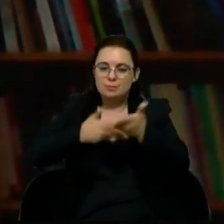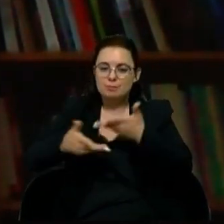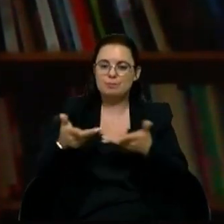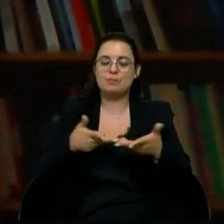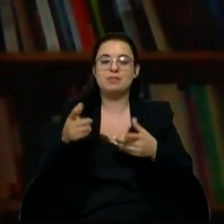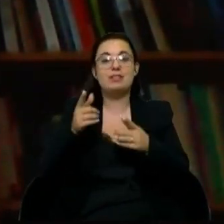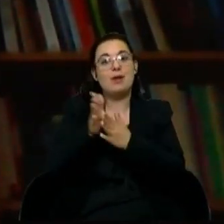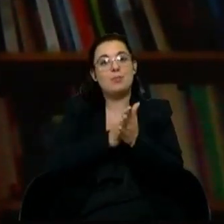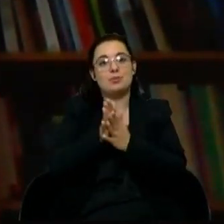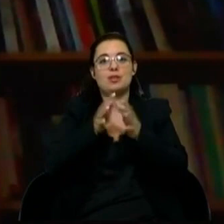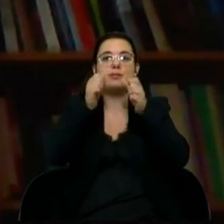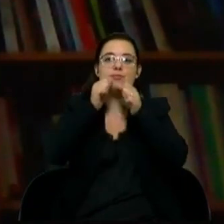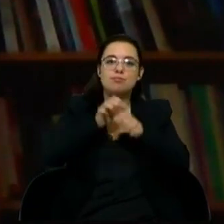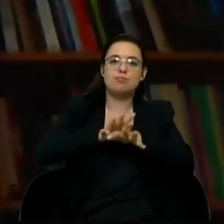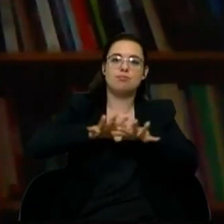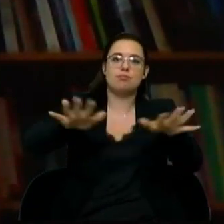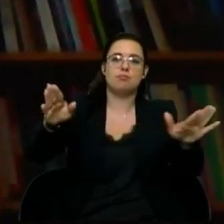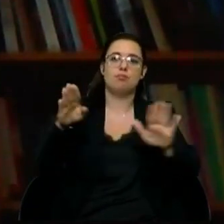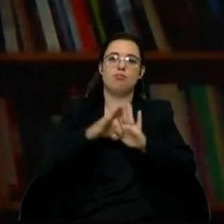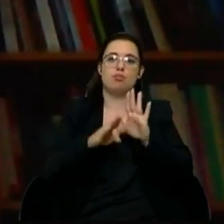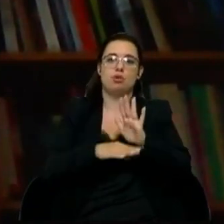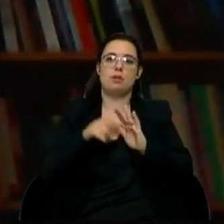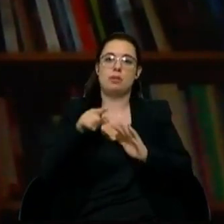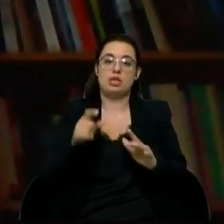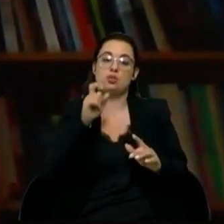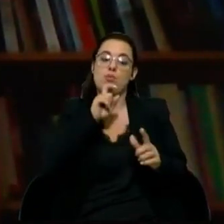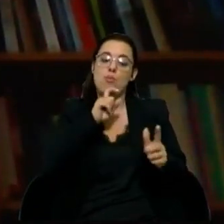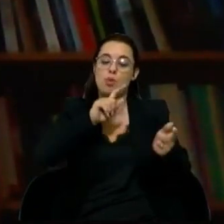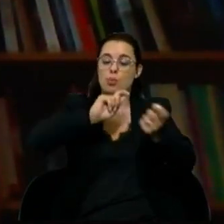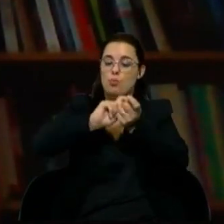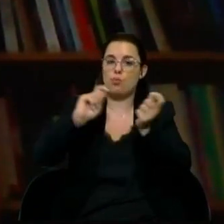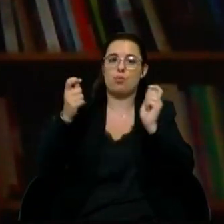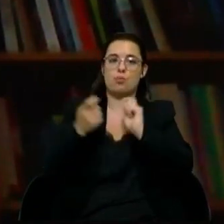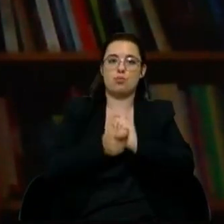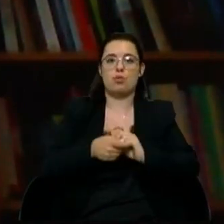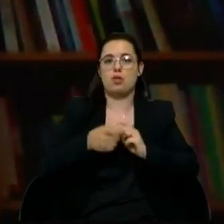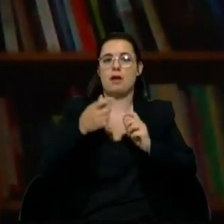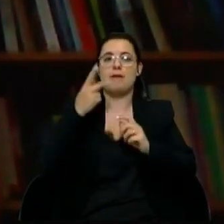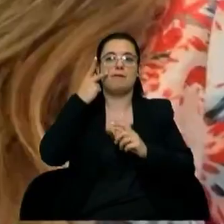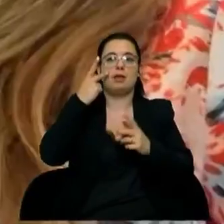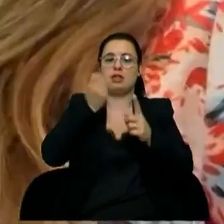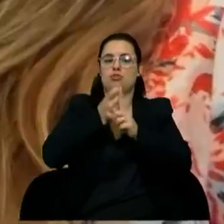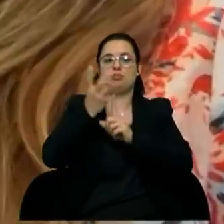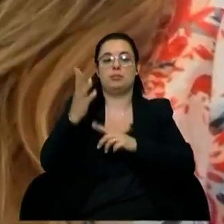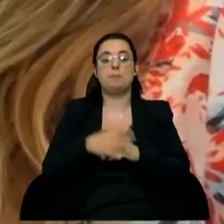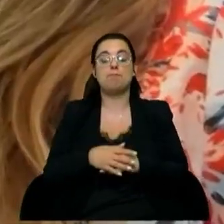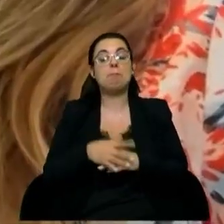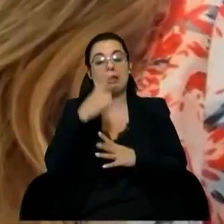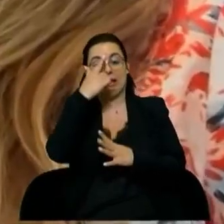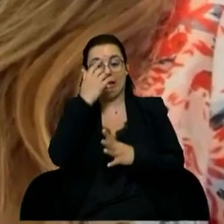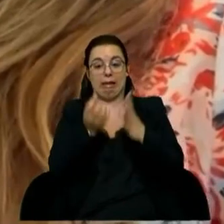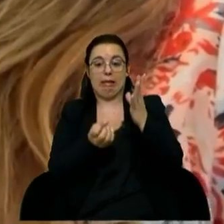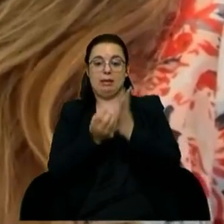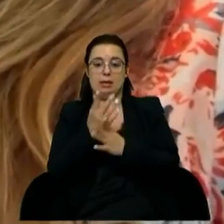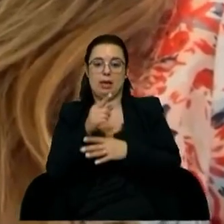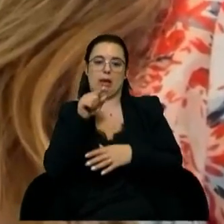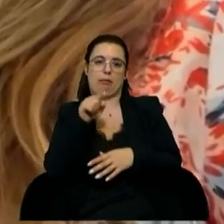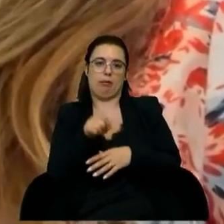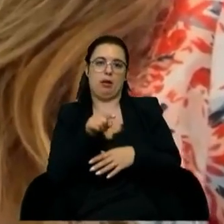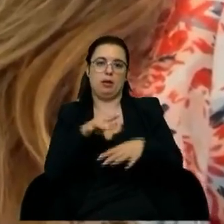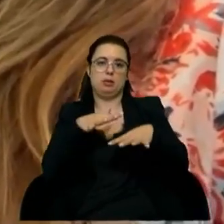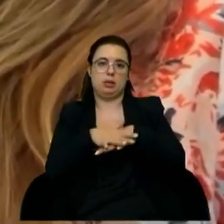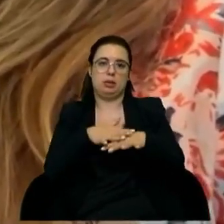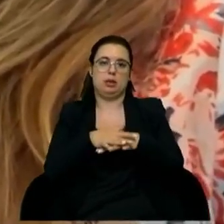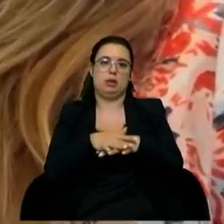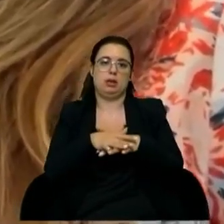oportunidade de podermos divulgar ainda mais um programa que pode mudar imensas vidas. A criação de uma rede de